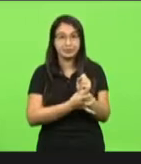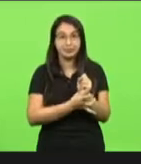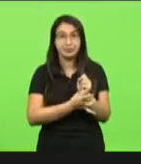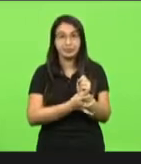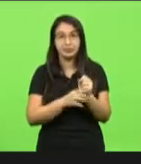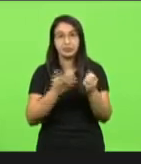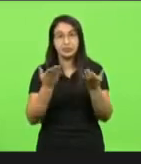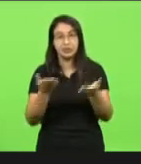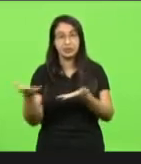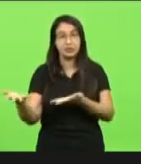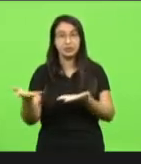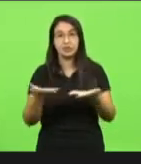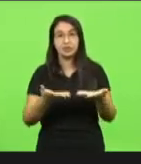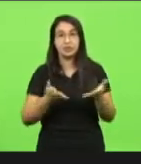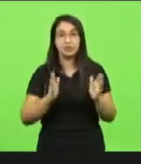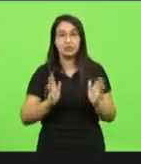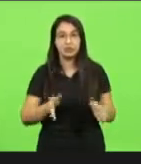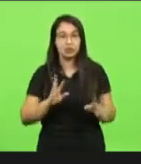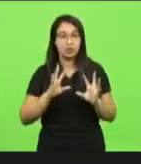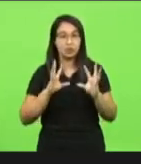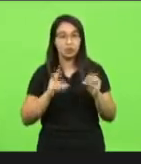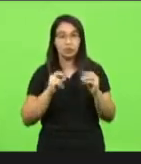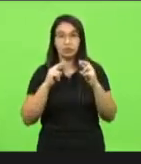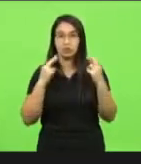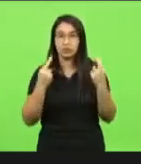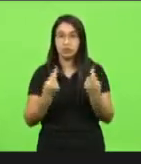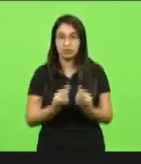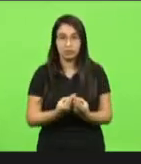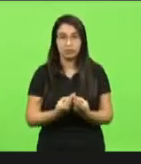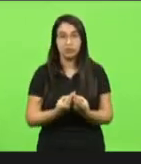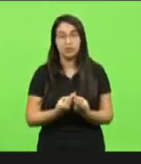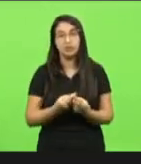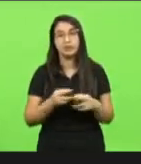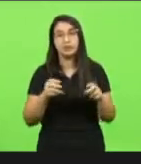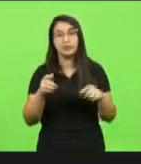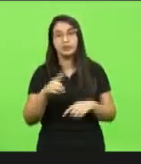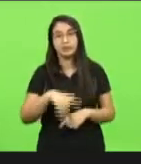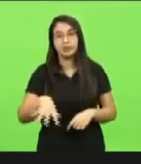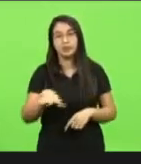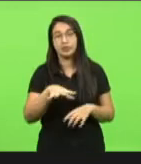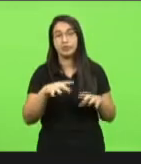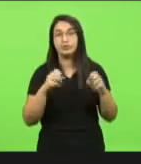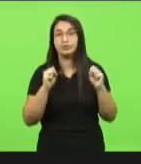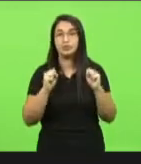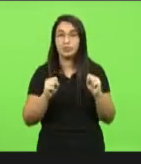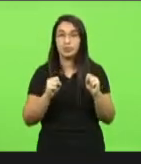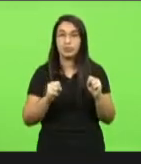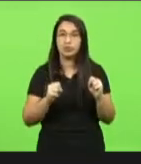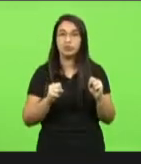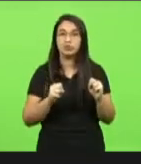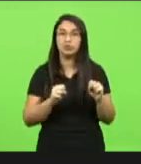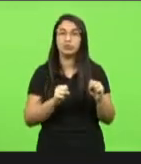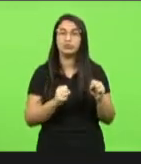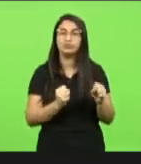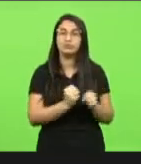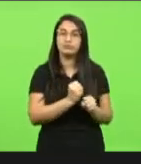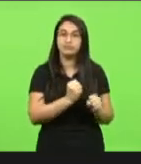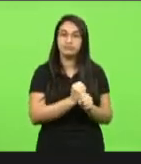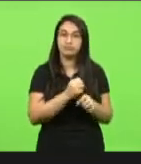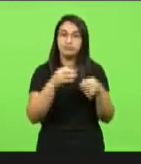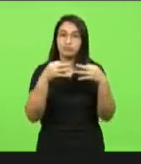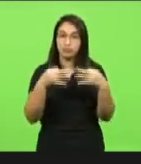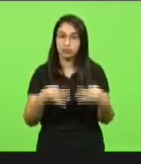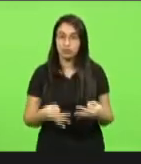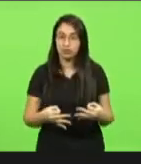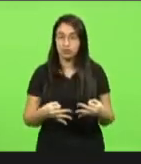convidada a fazer parte de todas as reuniões ali para que a possa, a várias mãos, construir algo justo porque essa é uma essa é uma